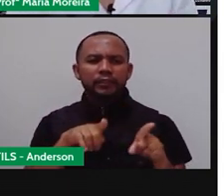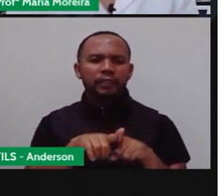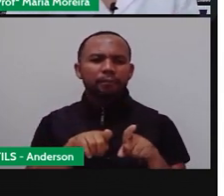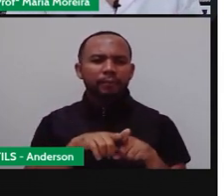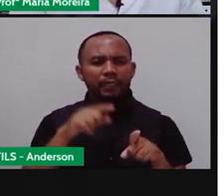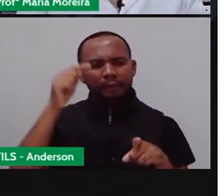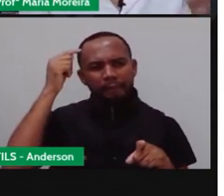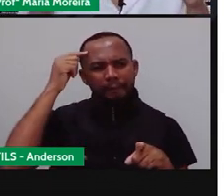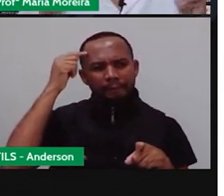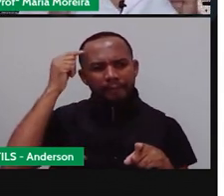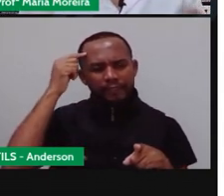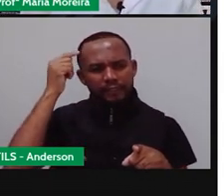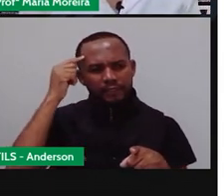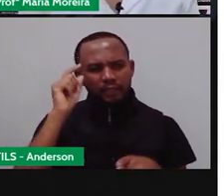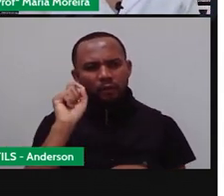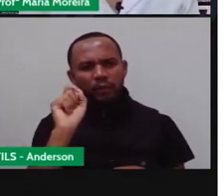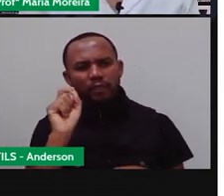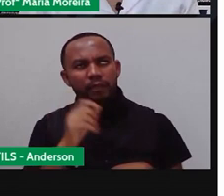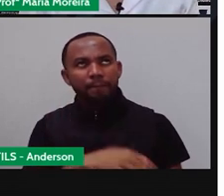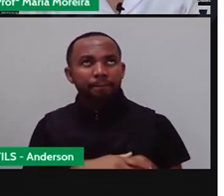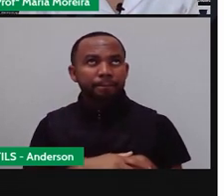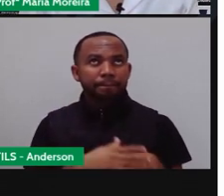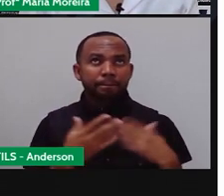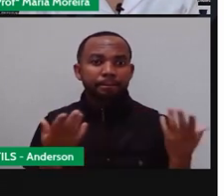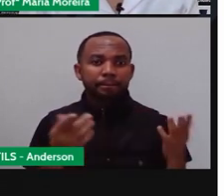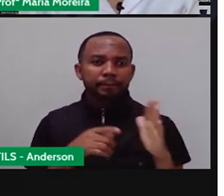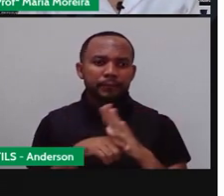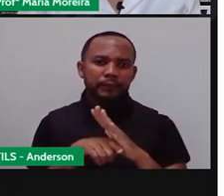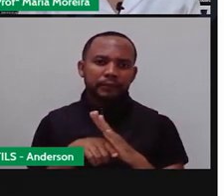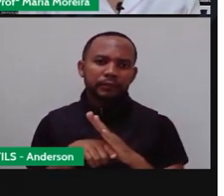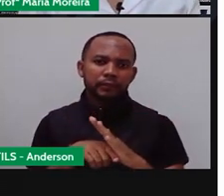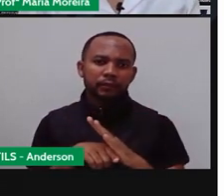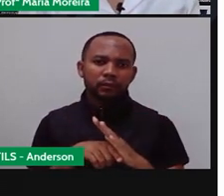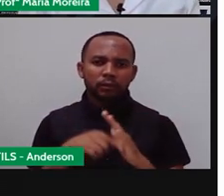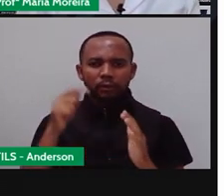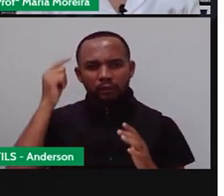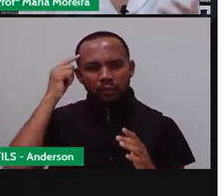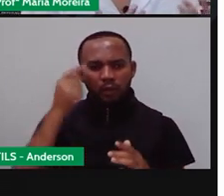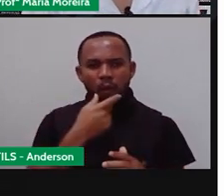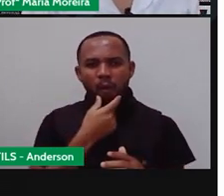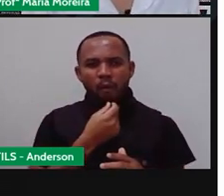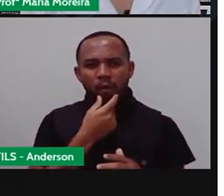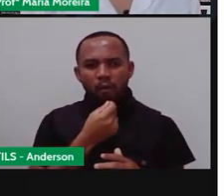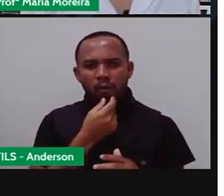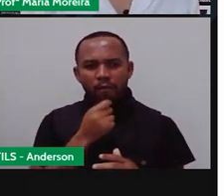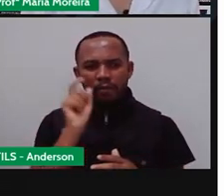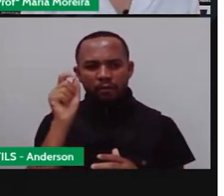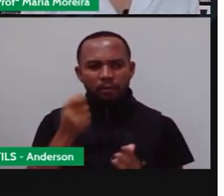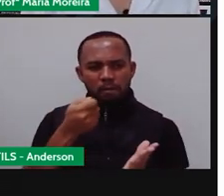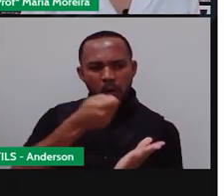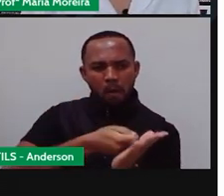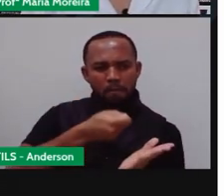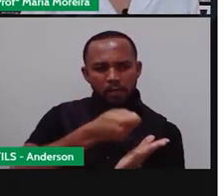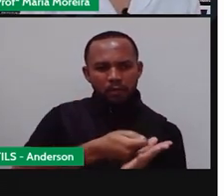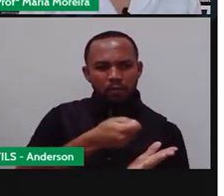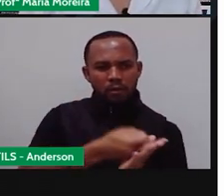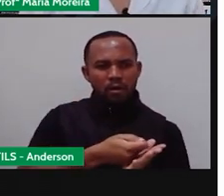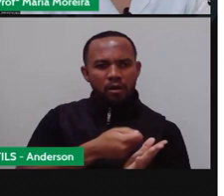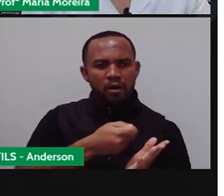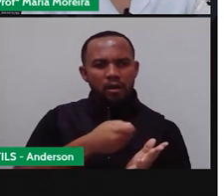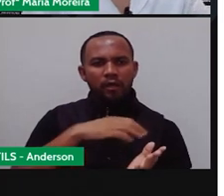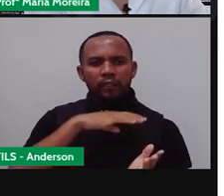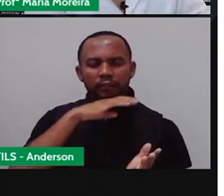pensam isso? Porque eles pensam da seguinte maneira, esses pesquisadores, olha, o homem, ele não obrigou o animal a ser domesticado.